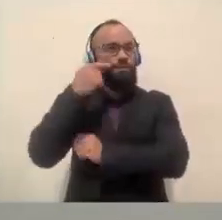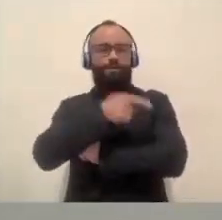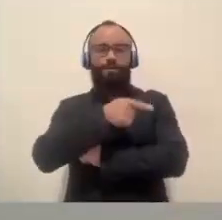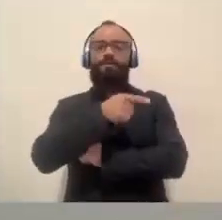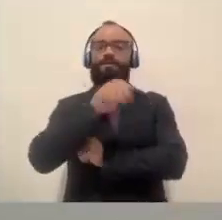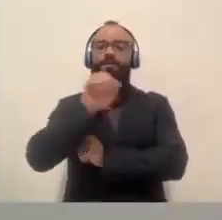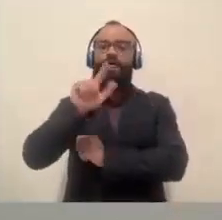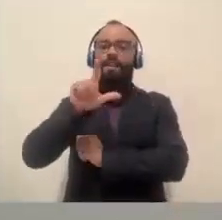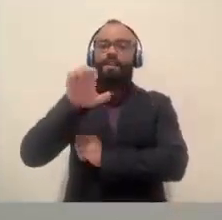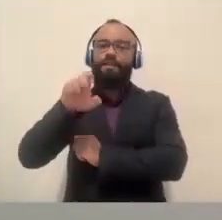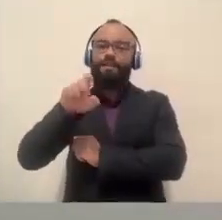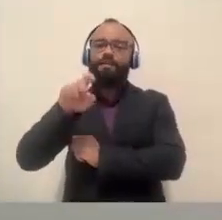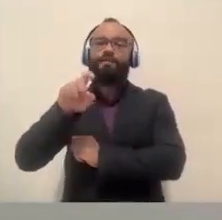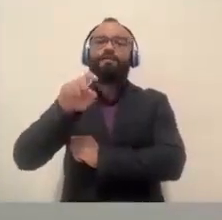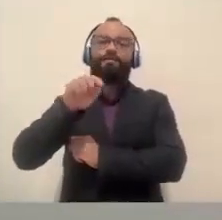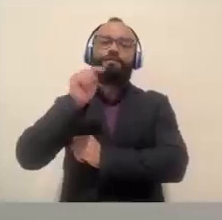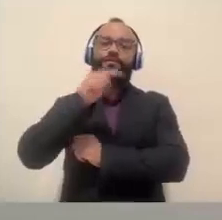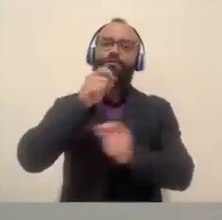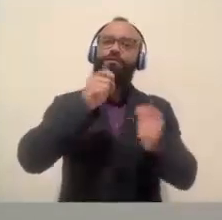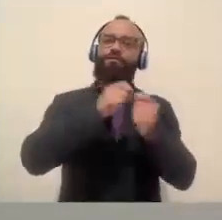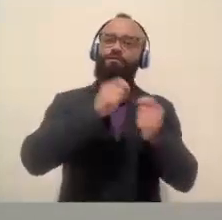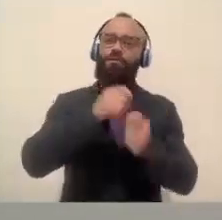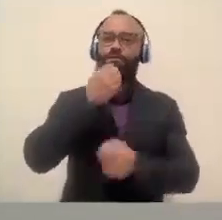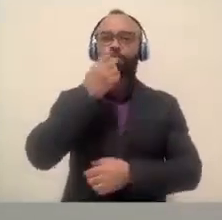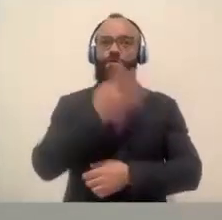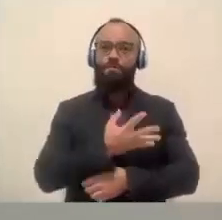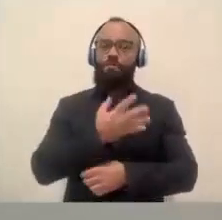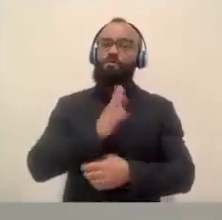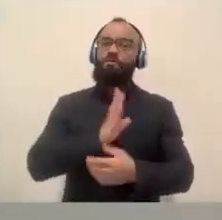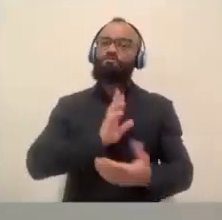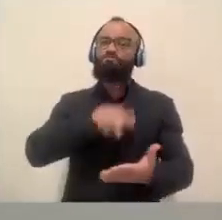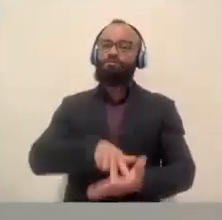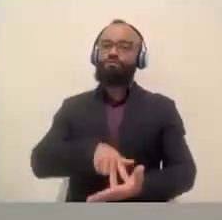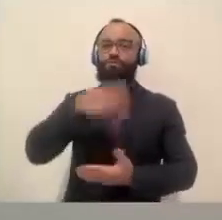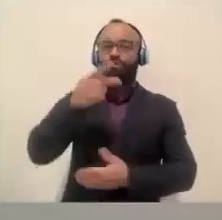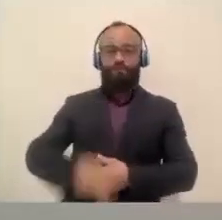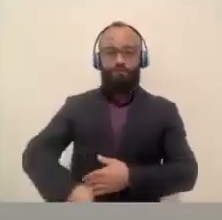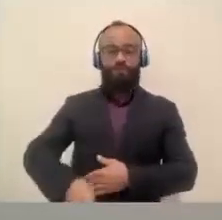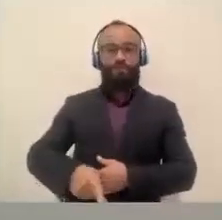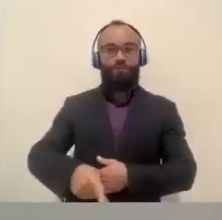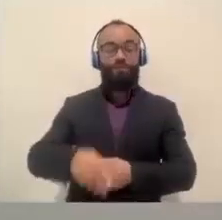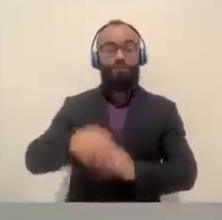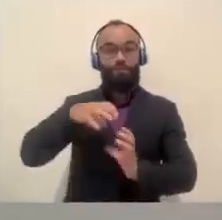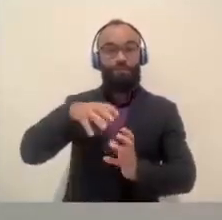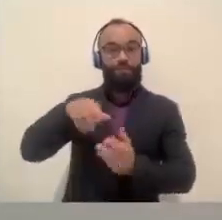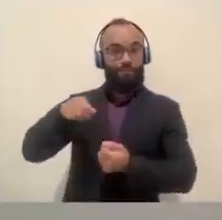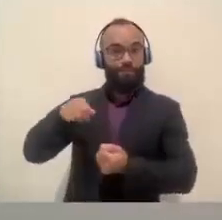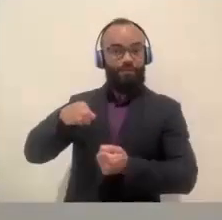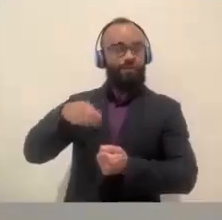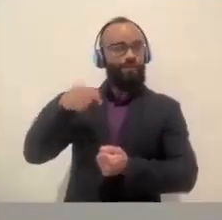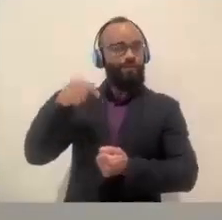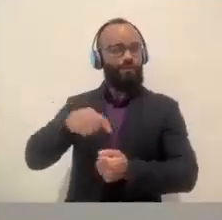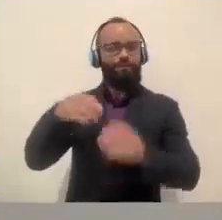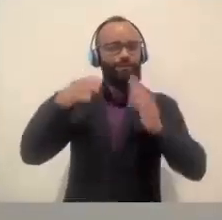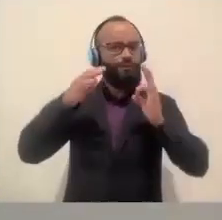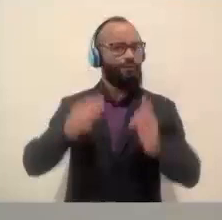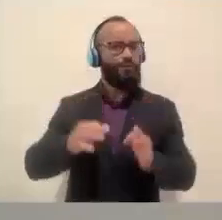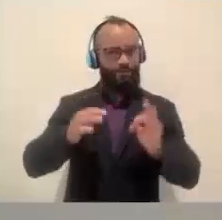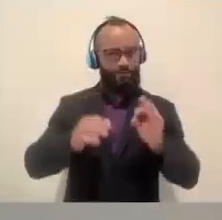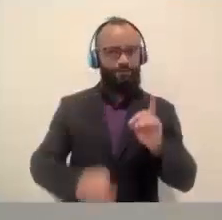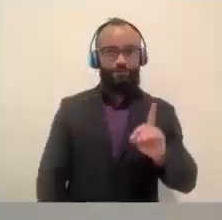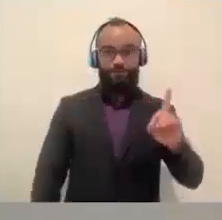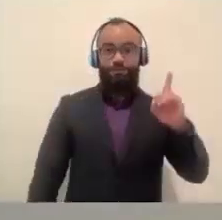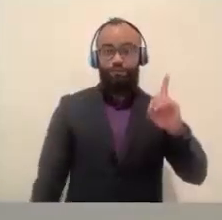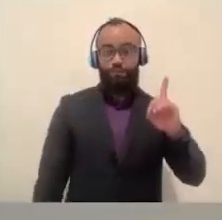estada aqui nesse nosso espaço, chamado Terra, e que certamente Deus já o